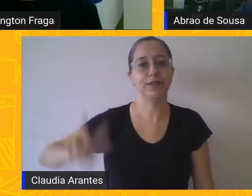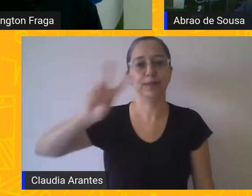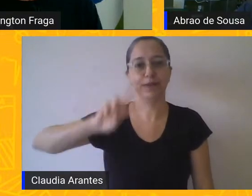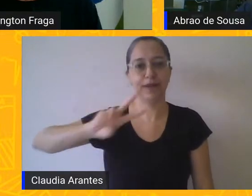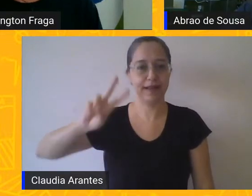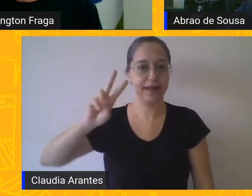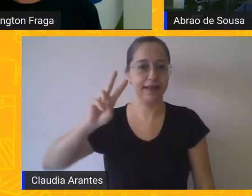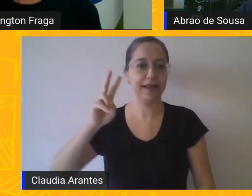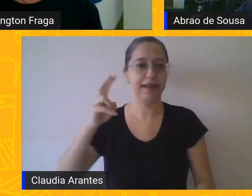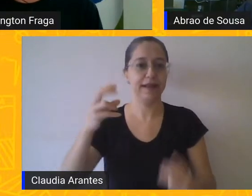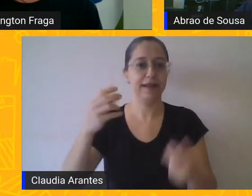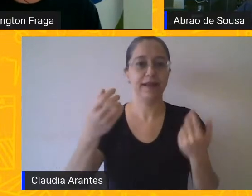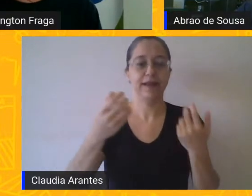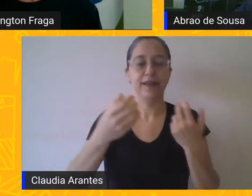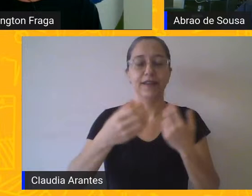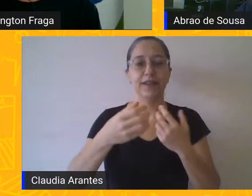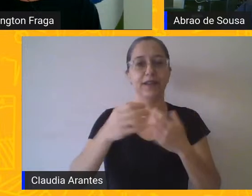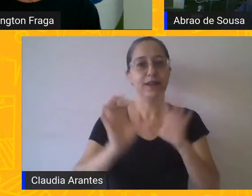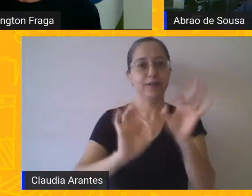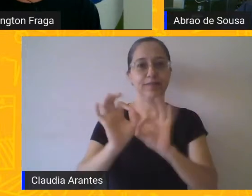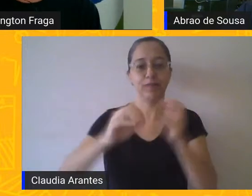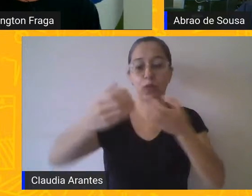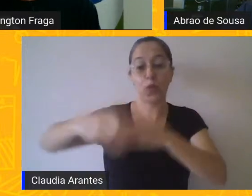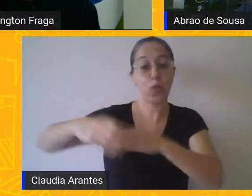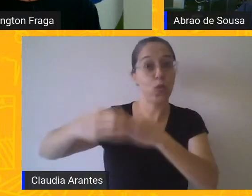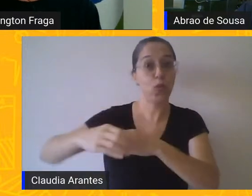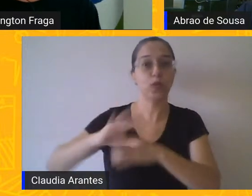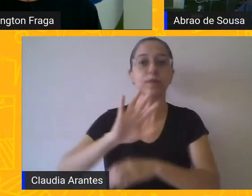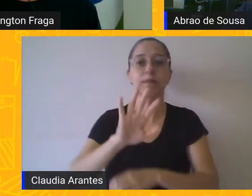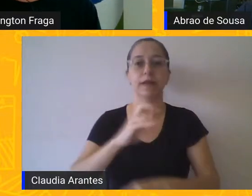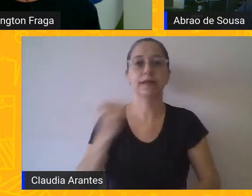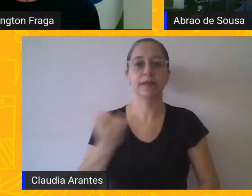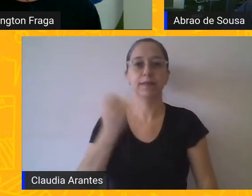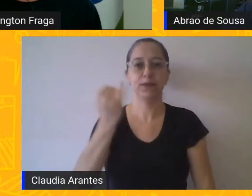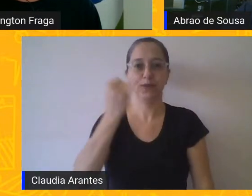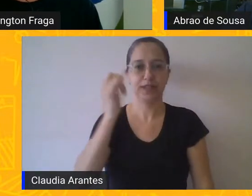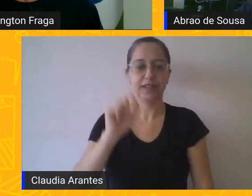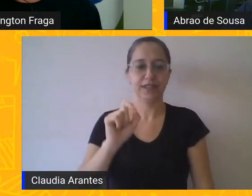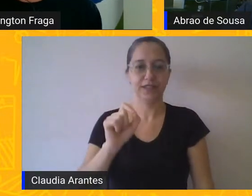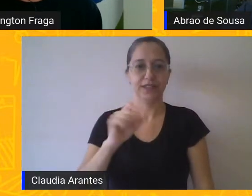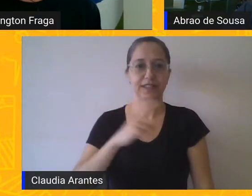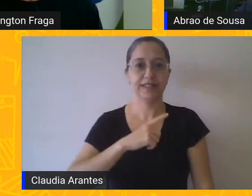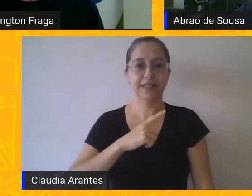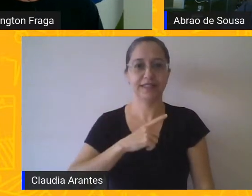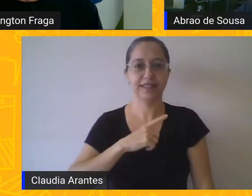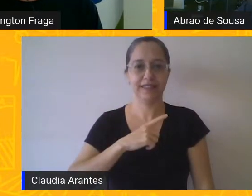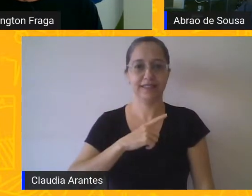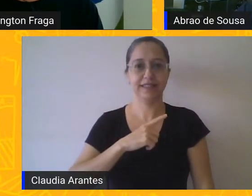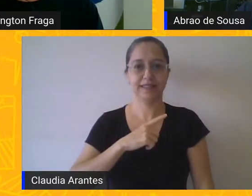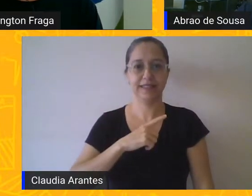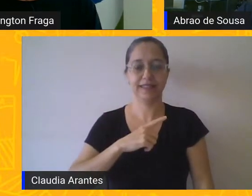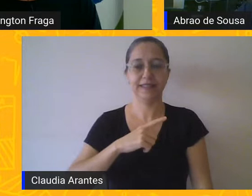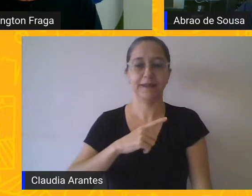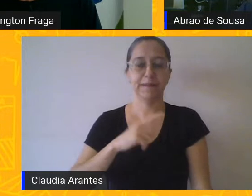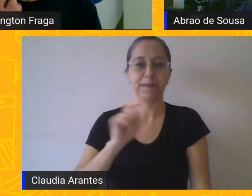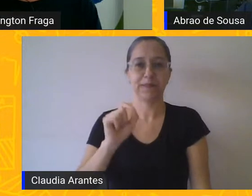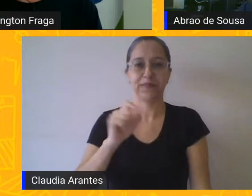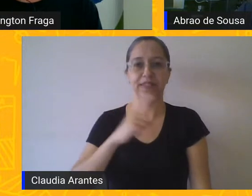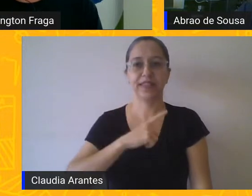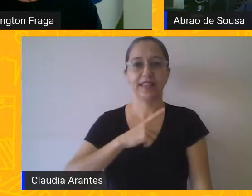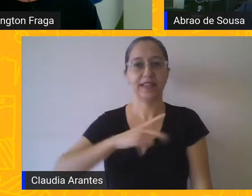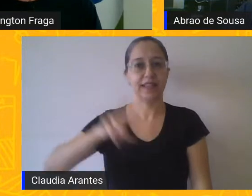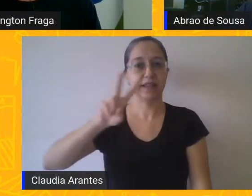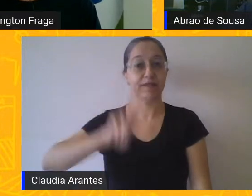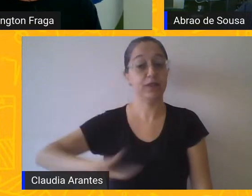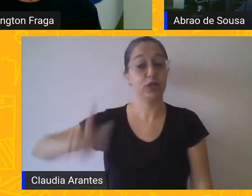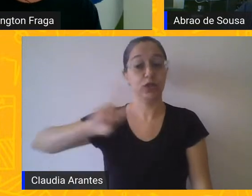concursos, ela é extremamente importante nessas áreas para você que pretende aí fazer um concurso, um vestibular. Então,